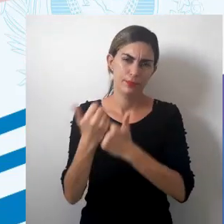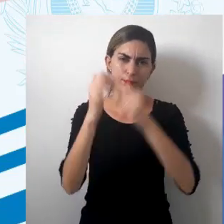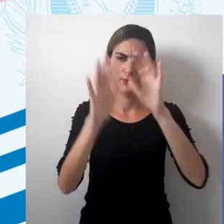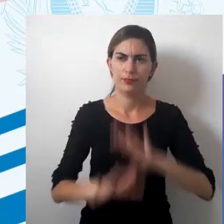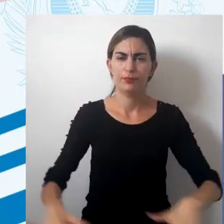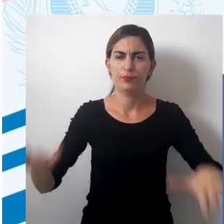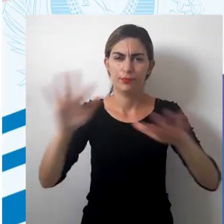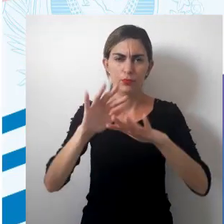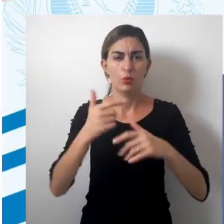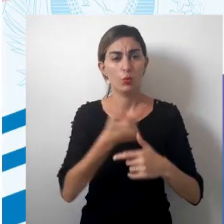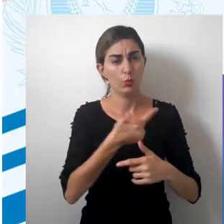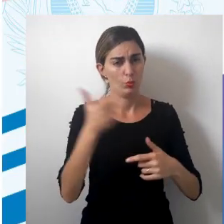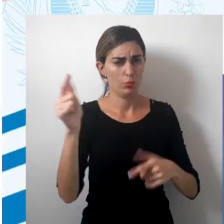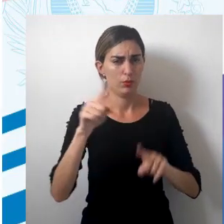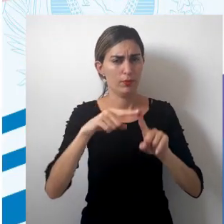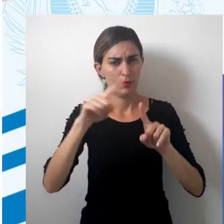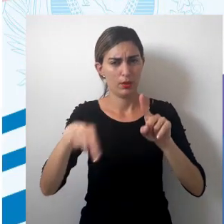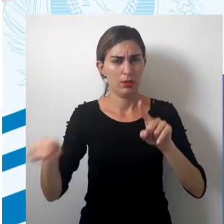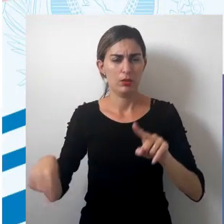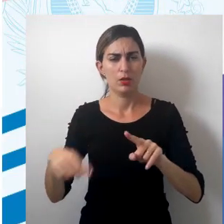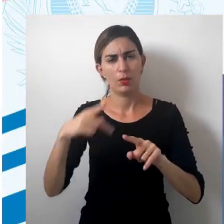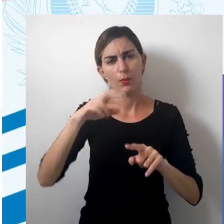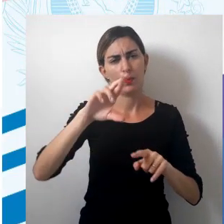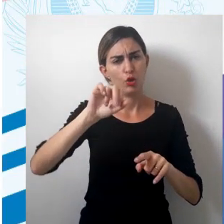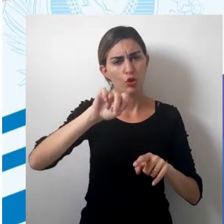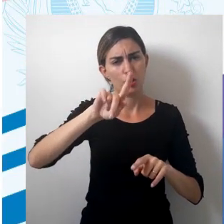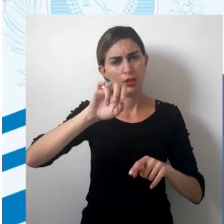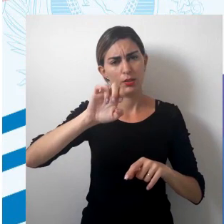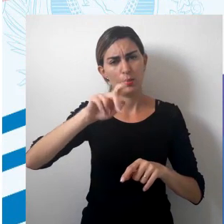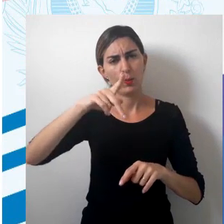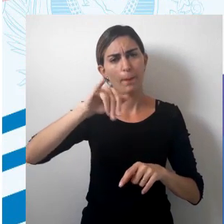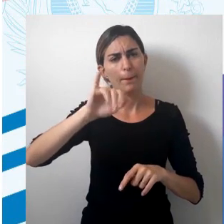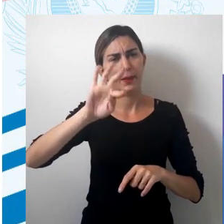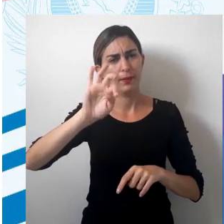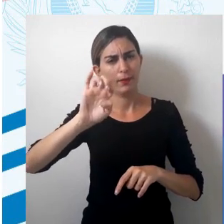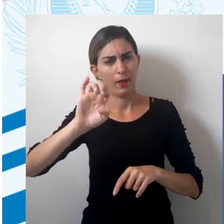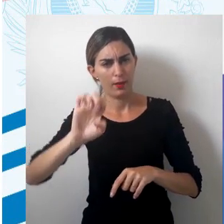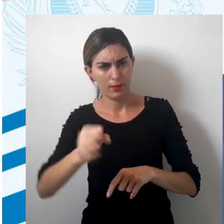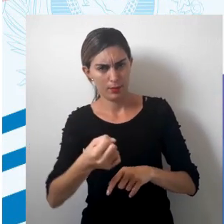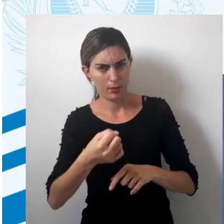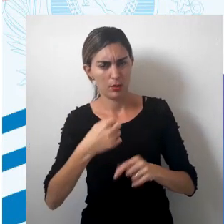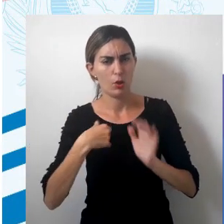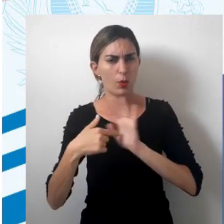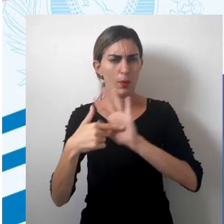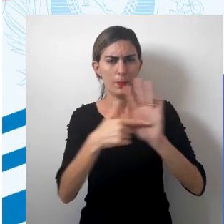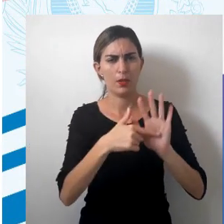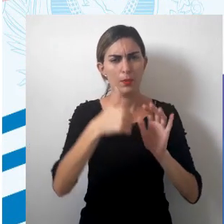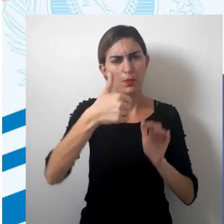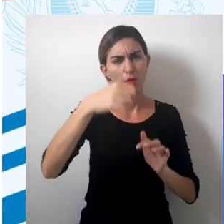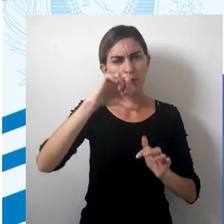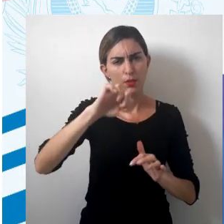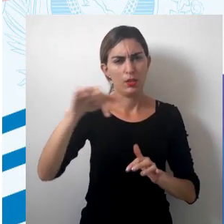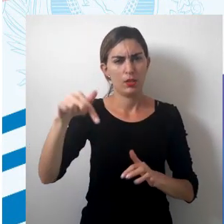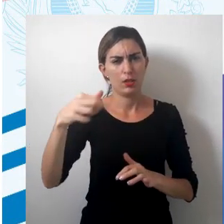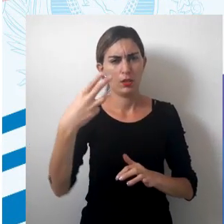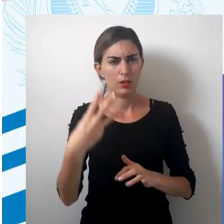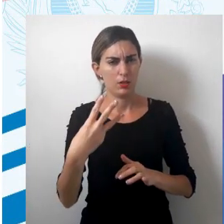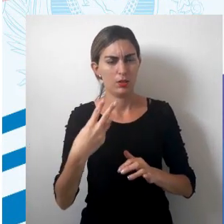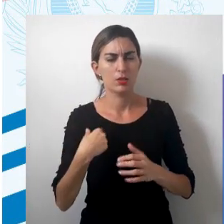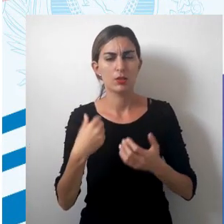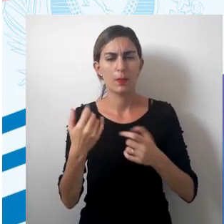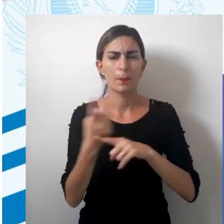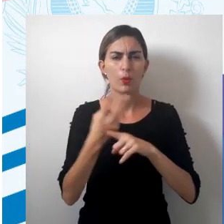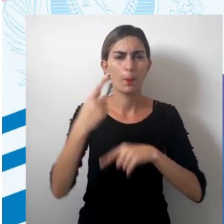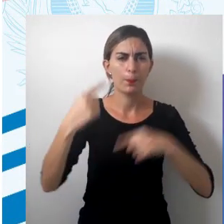espacial. Uma outra variação é a projeção de Peters, ela foi apresentada em 1973 e busca uma